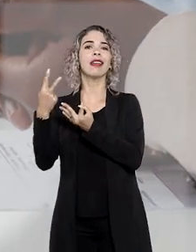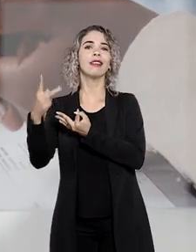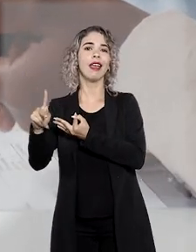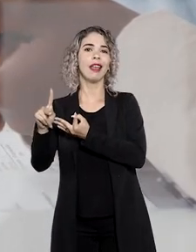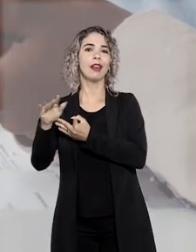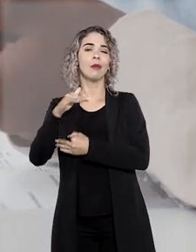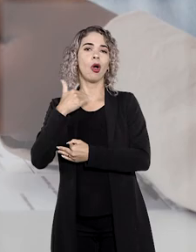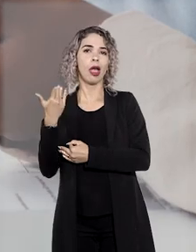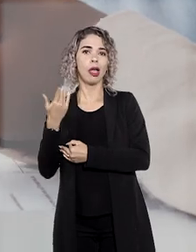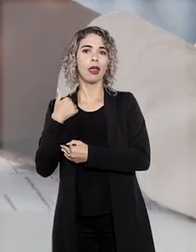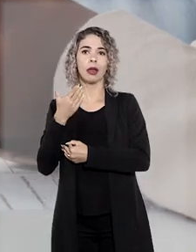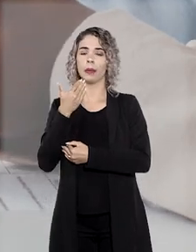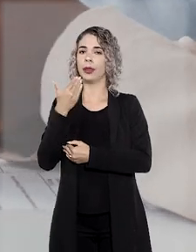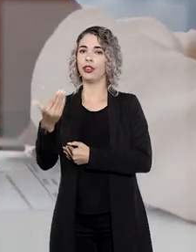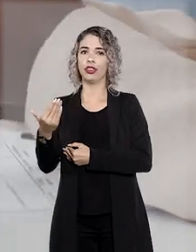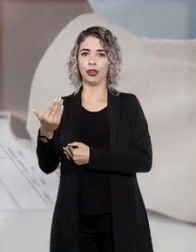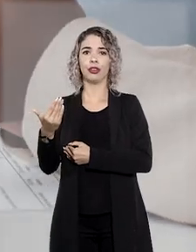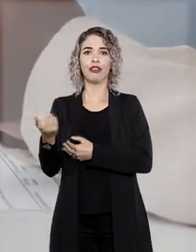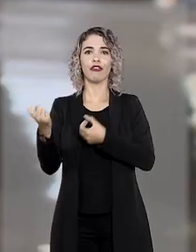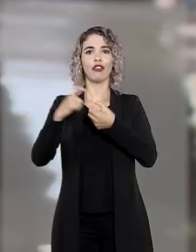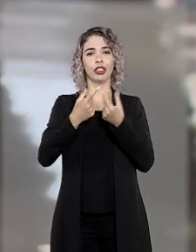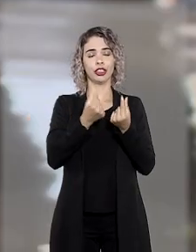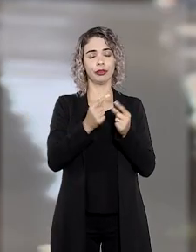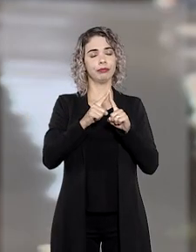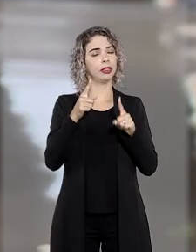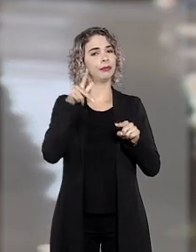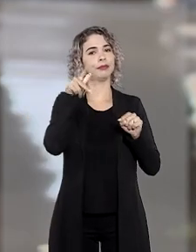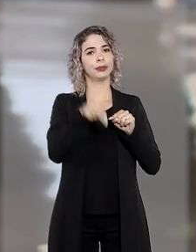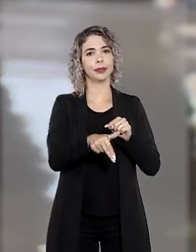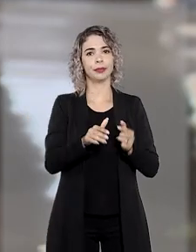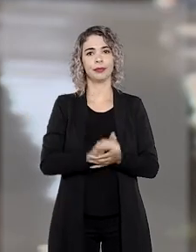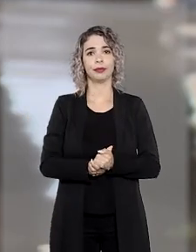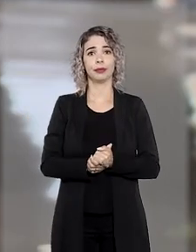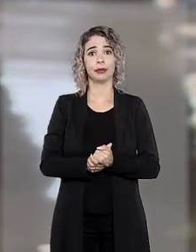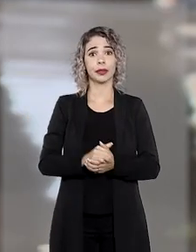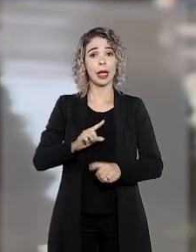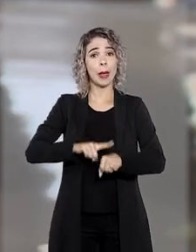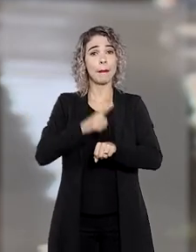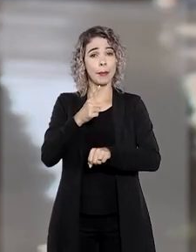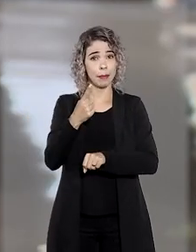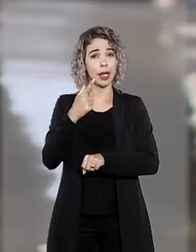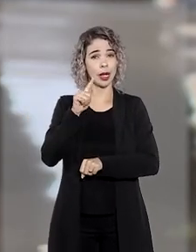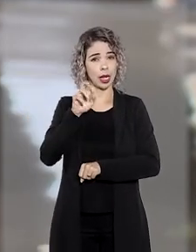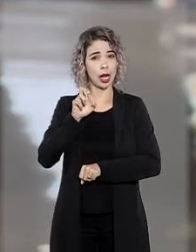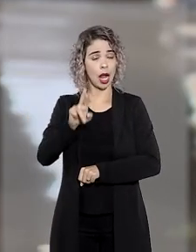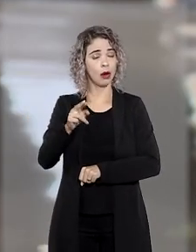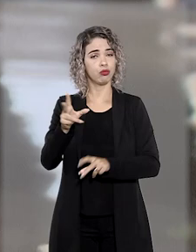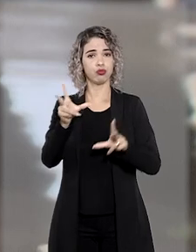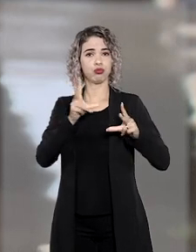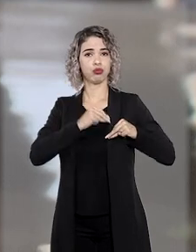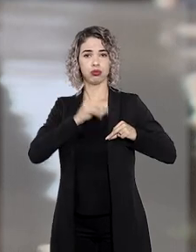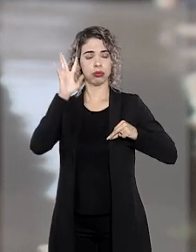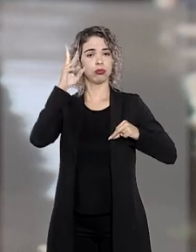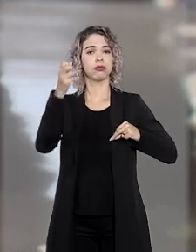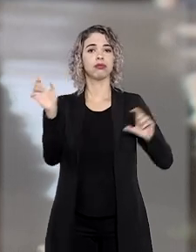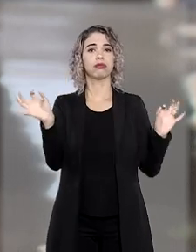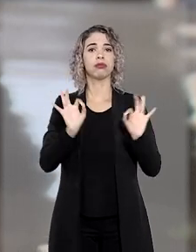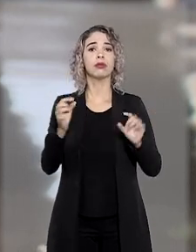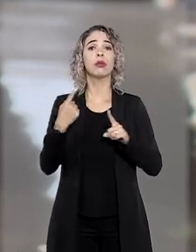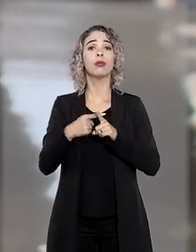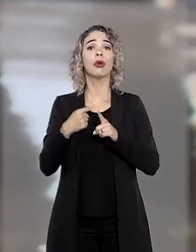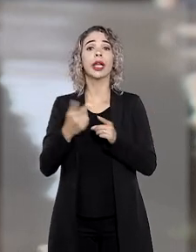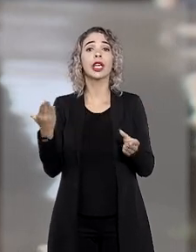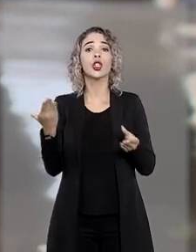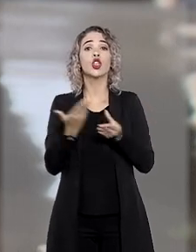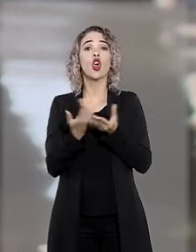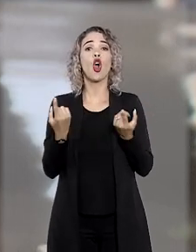que impugnaram o pedido de habilitação. Em primeira instância, houve a extinção do processo sem julgamento de mérito, pois